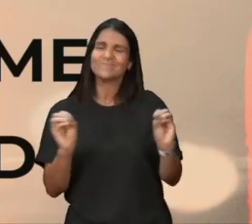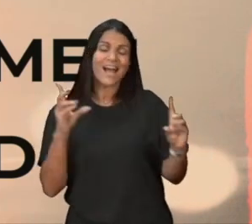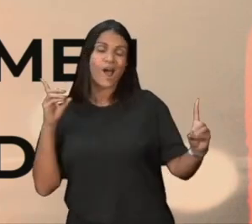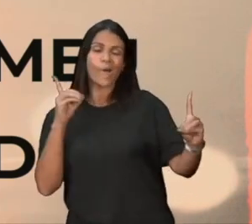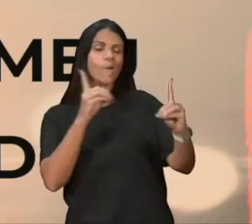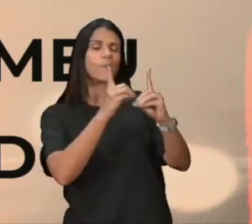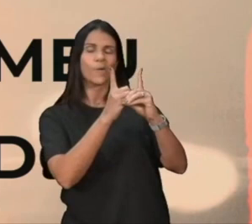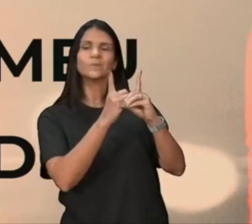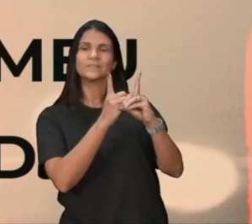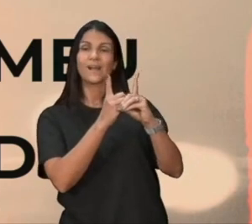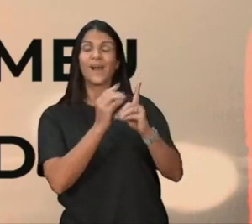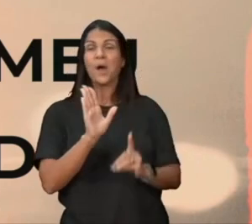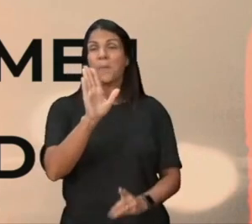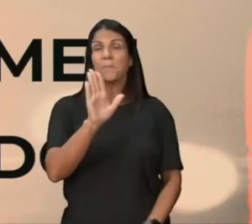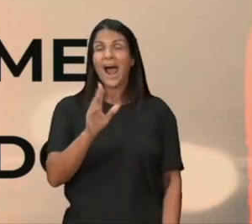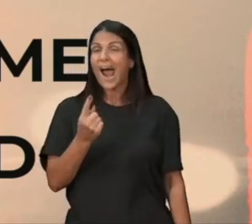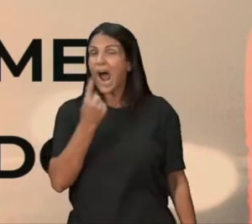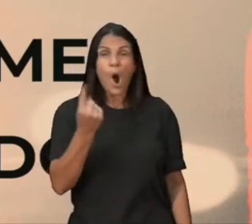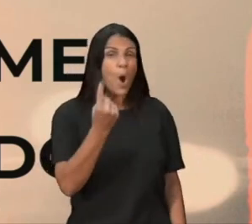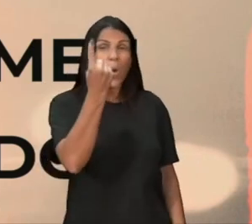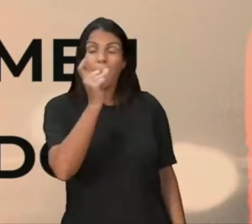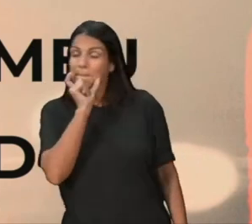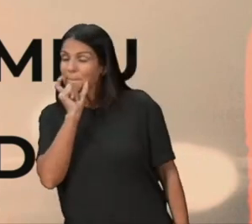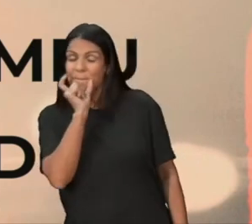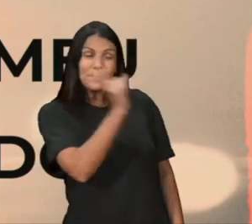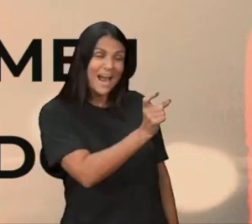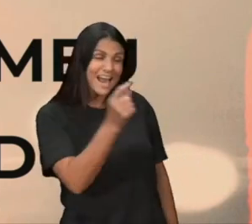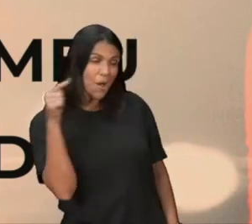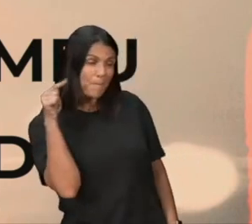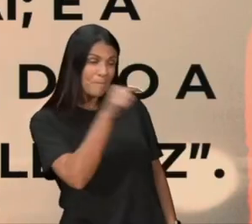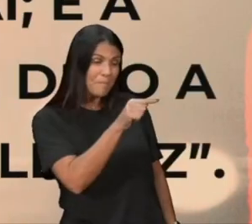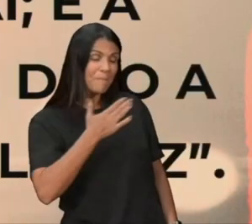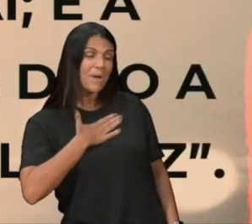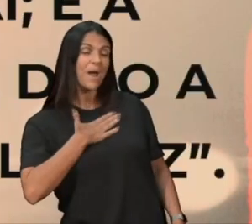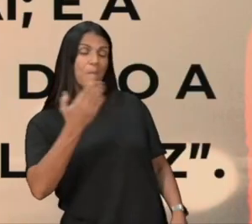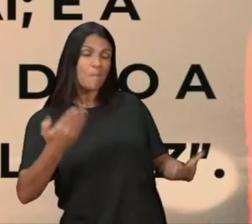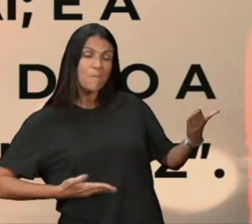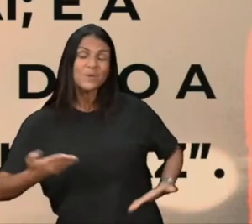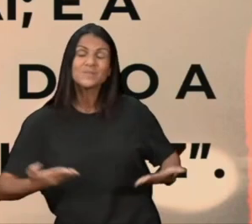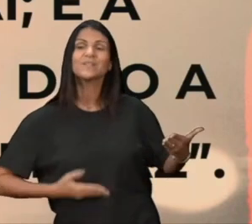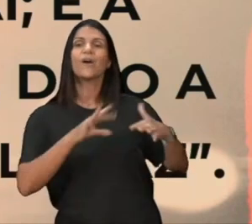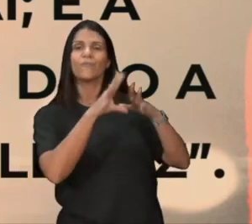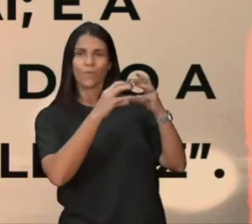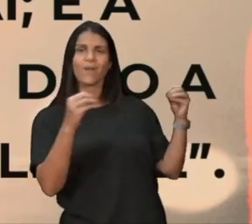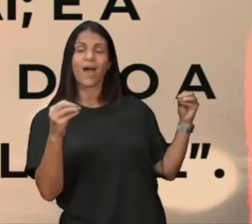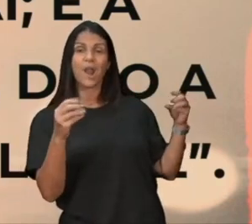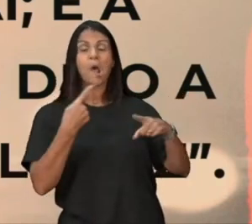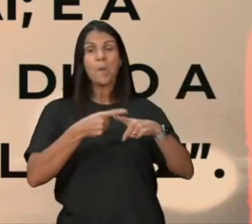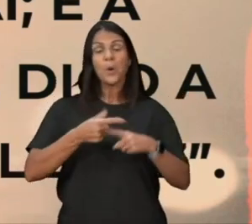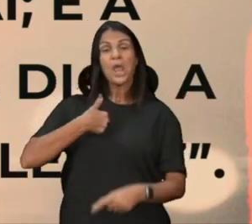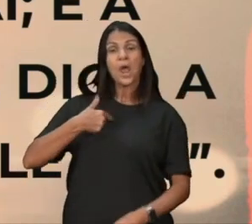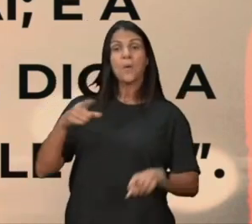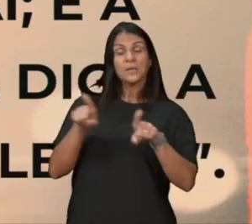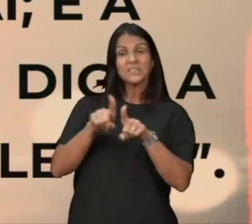encontro, mas diz uma palavra, e o meu servo será curado, pois eu também sou homem sujeito a